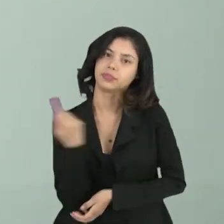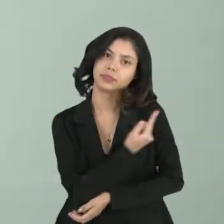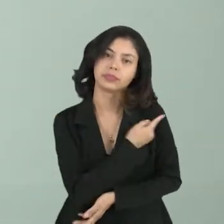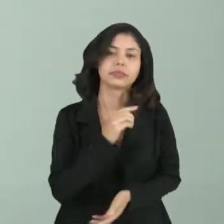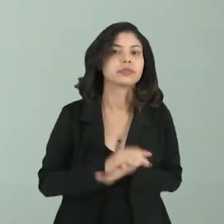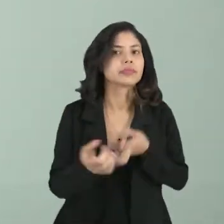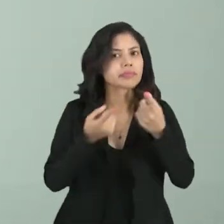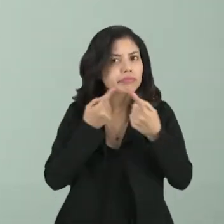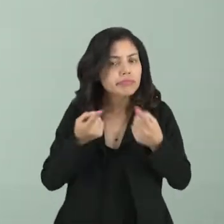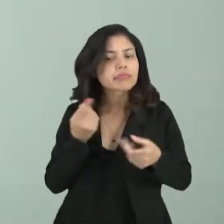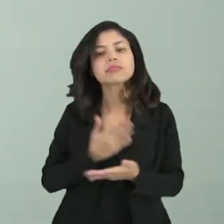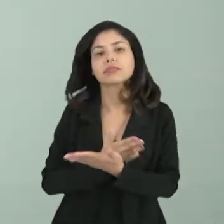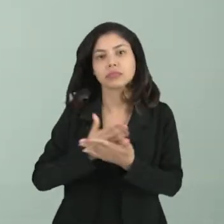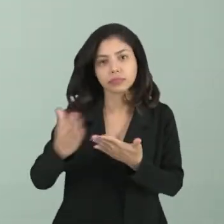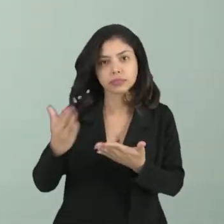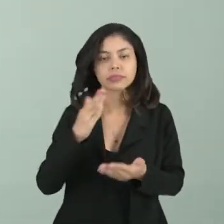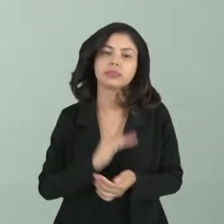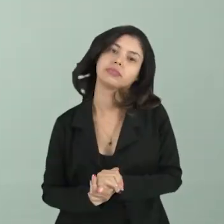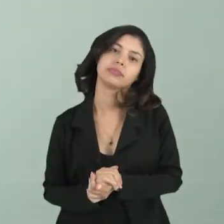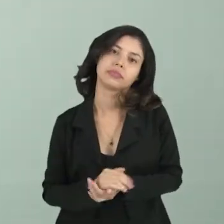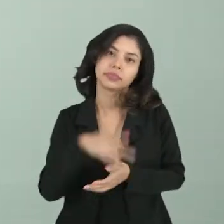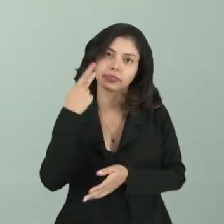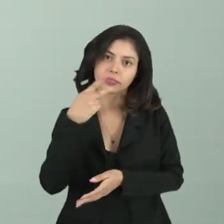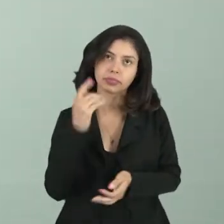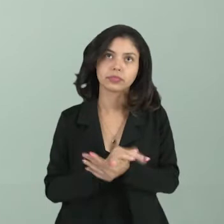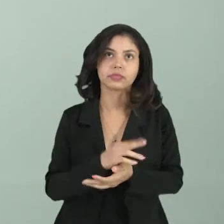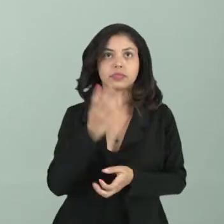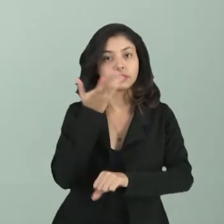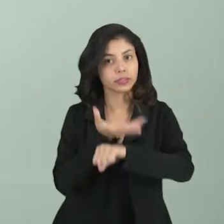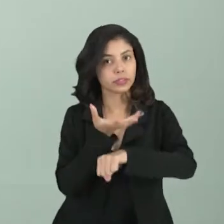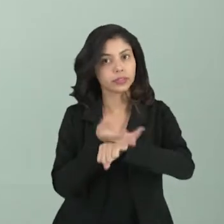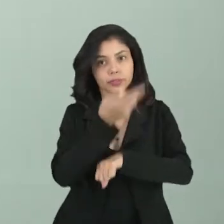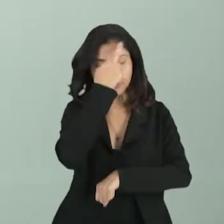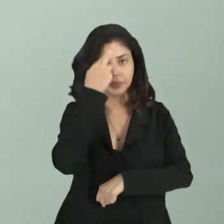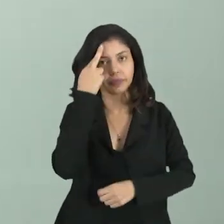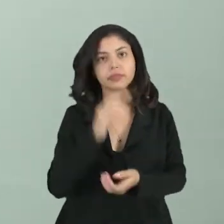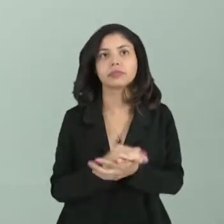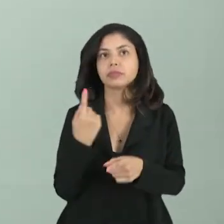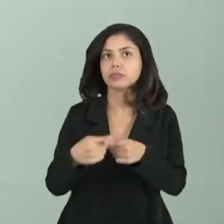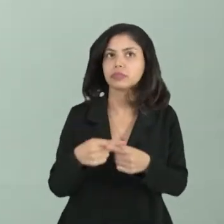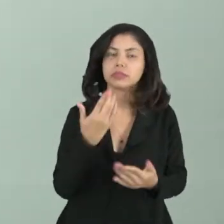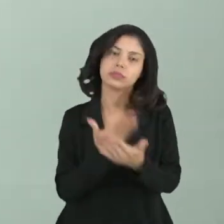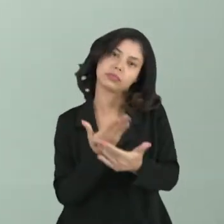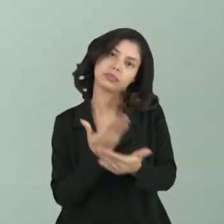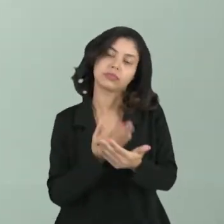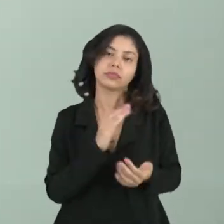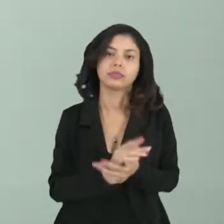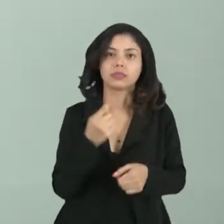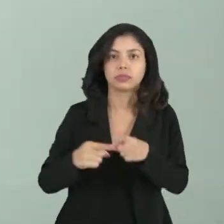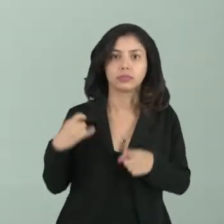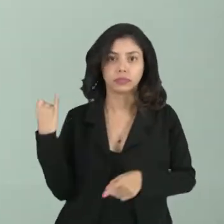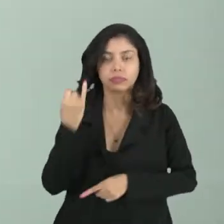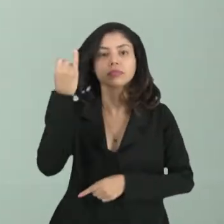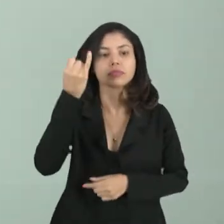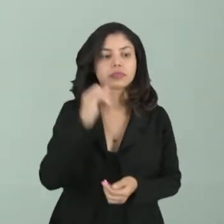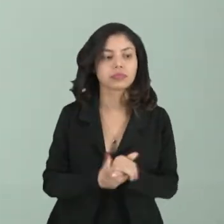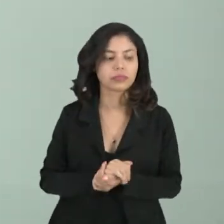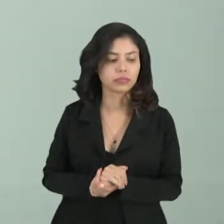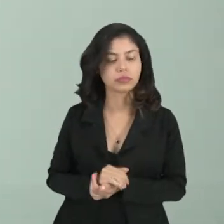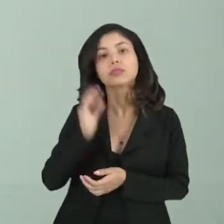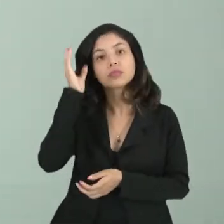nessa nossa discussão inicial acerca da disciplina de História, por que estudar, né? Porque ela é tão importante para a nossa